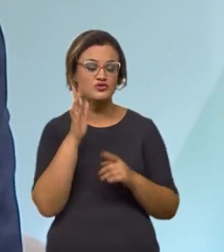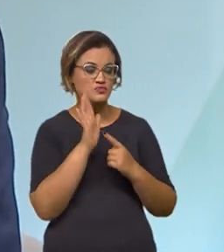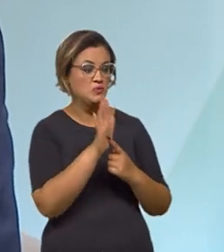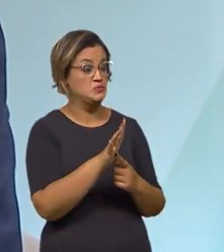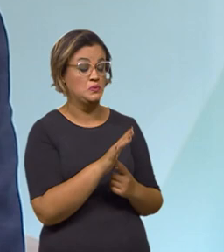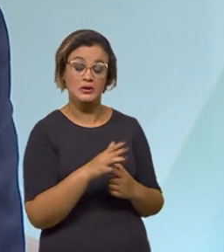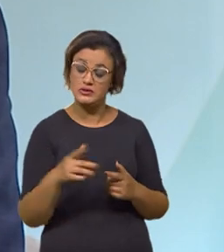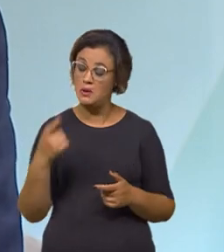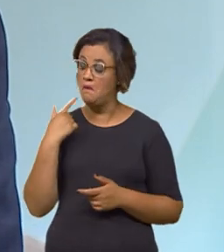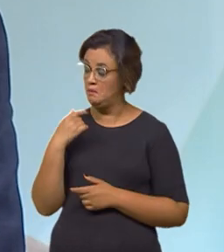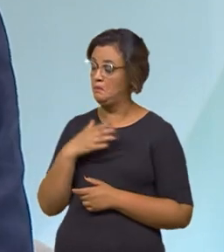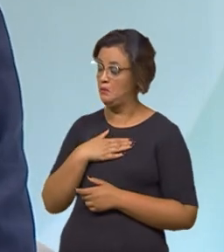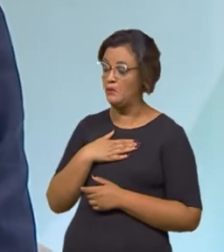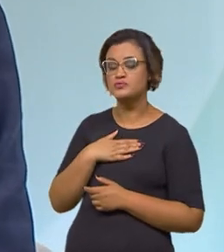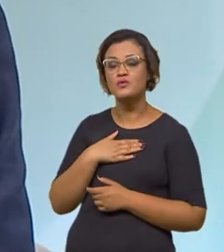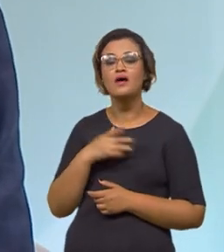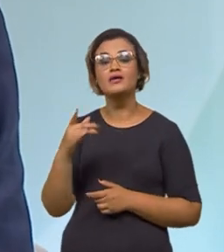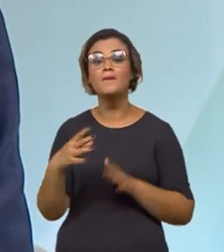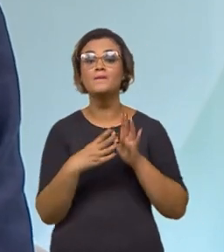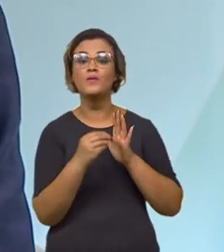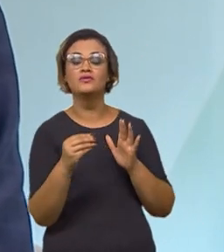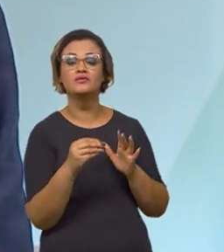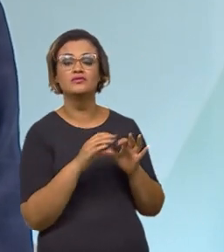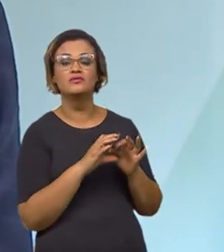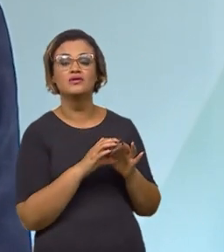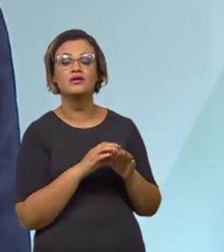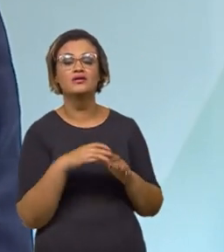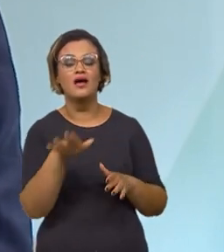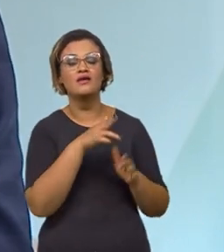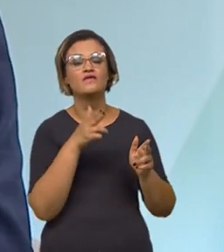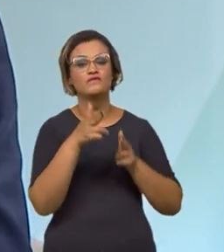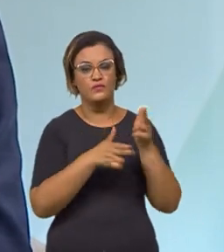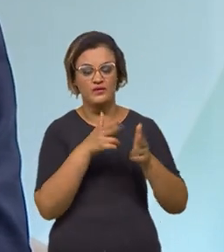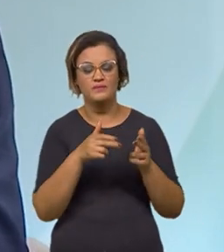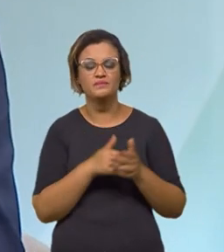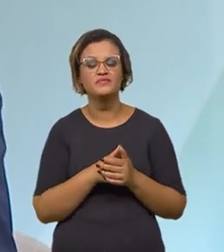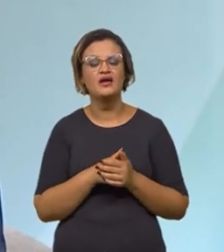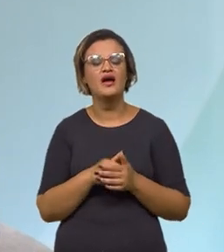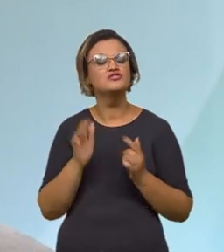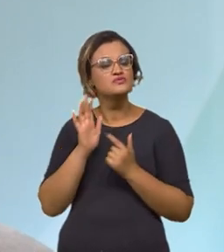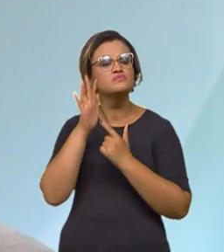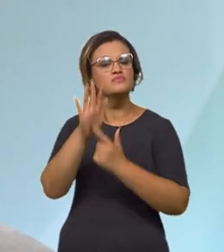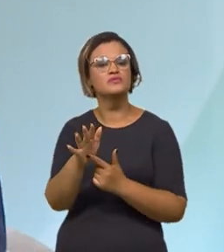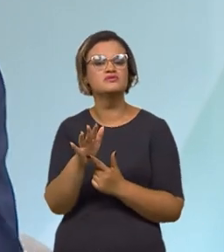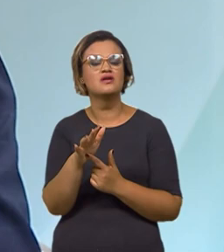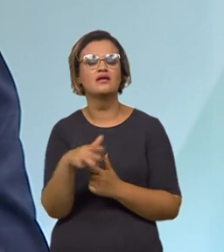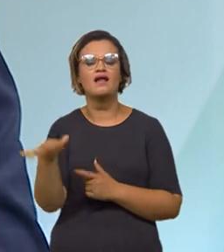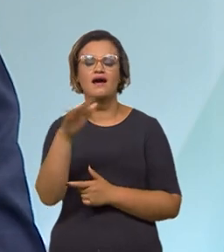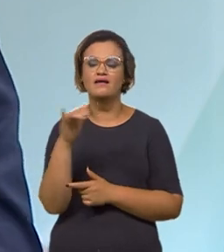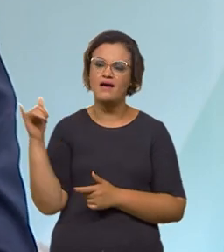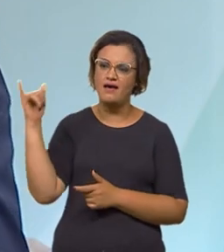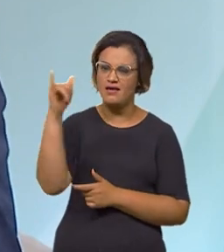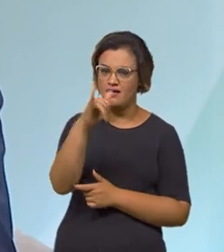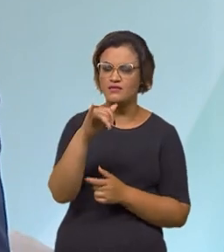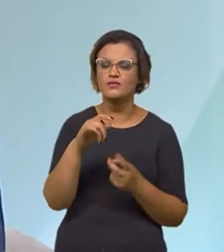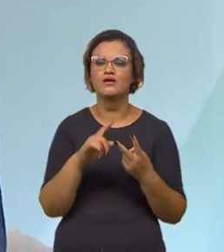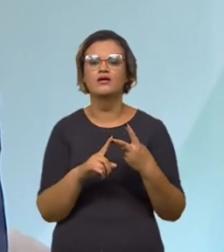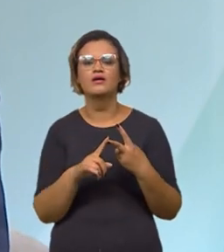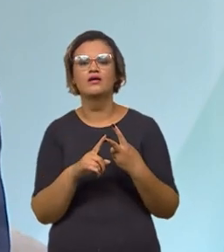entusiasmado, é o modelo de autorização ferroviária. A gente traz, então, do setor aéreo, do setor